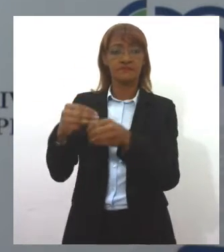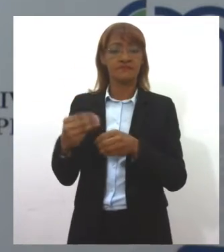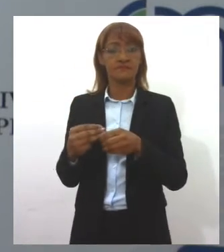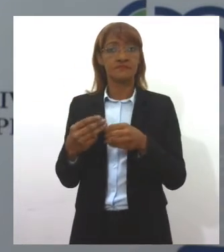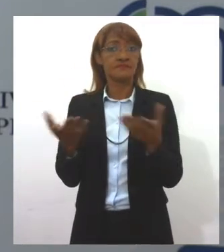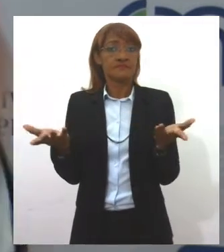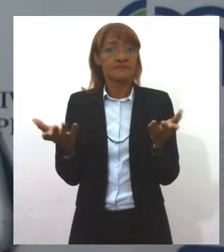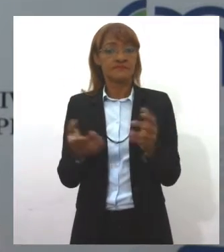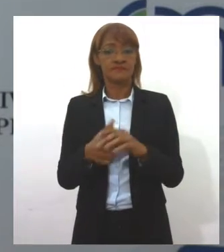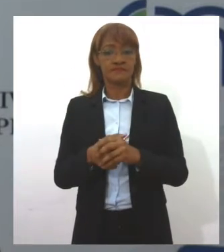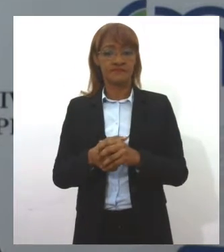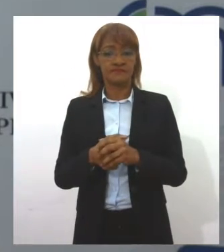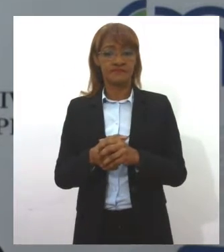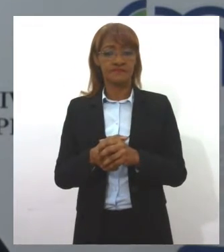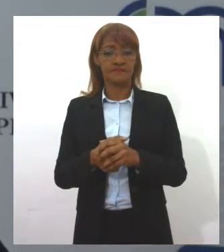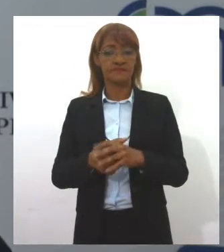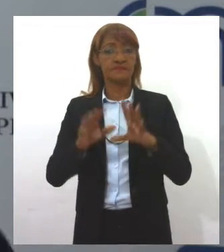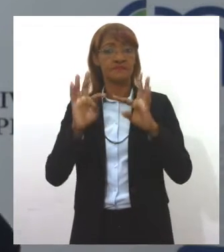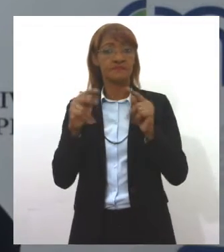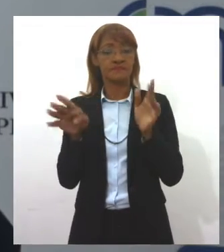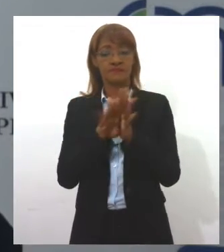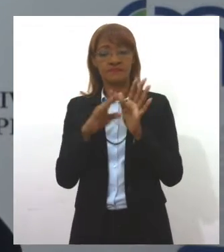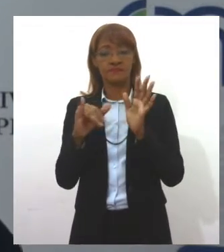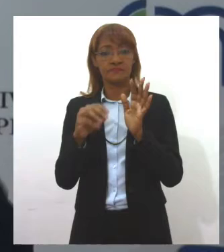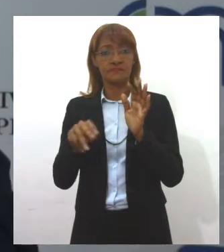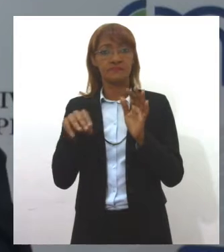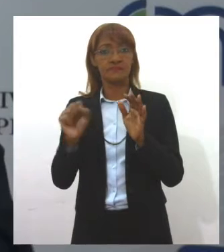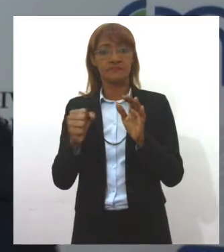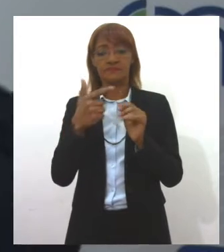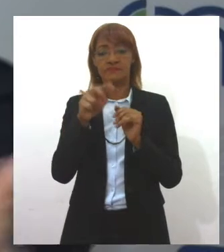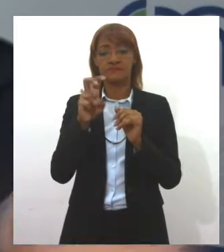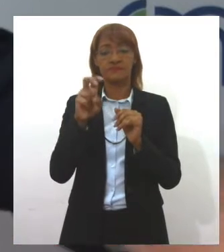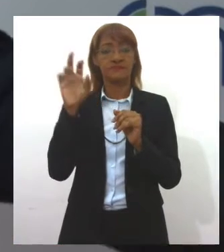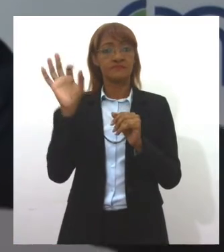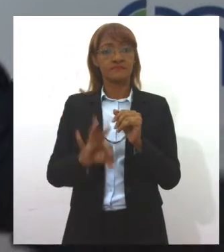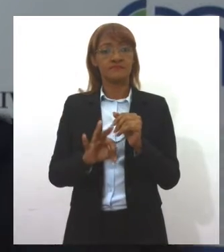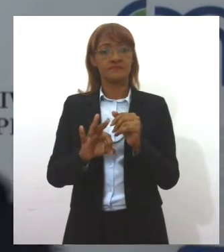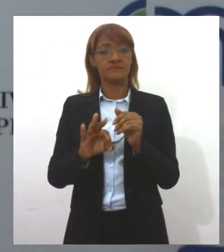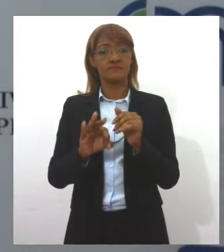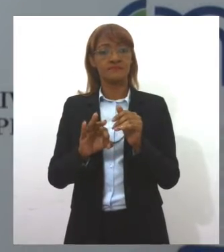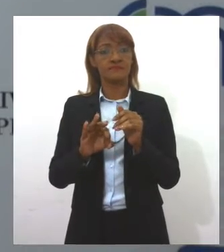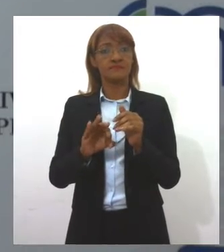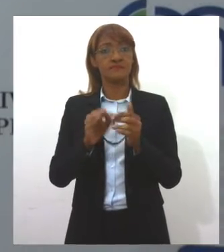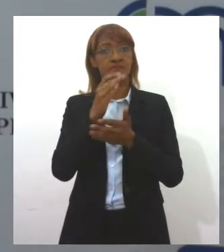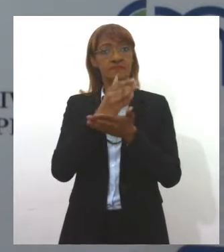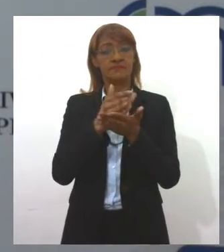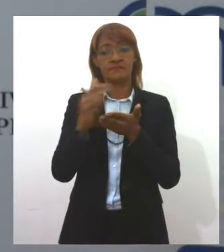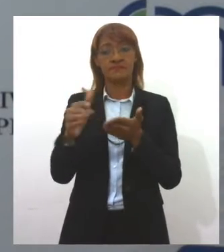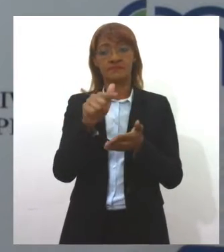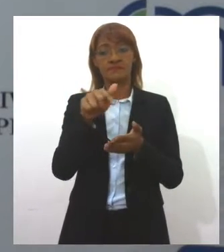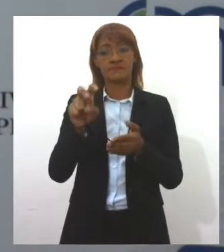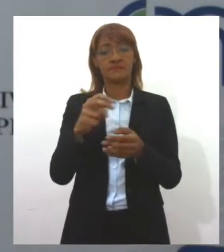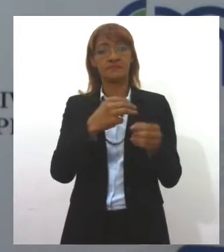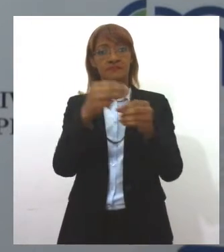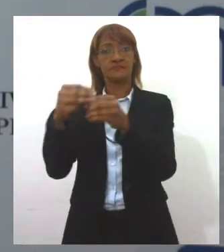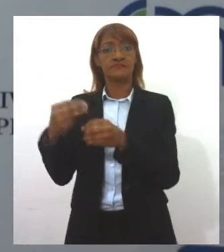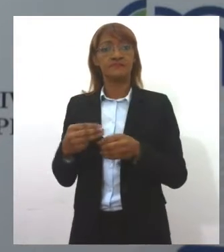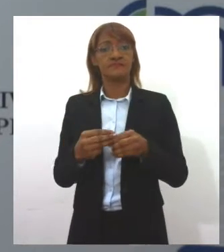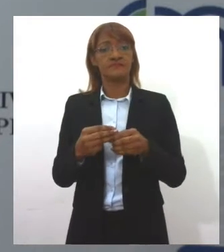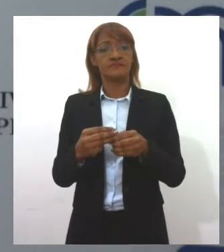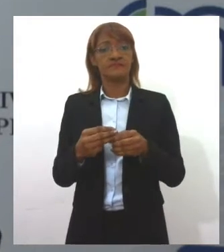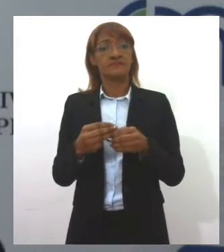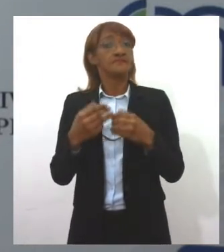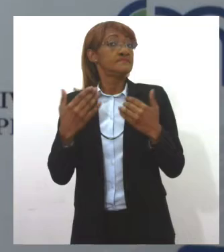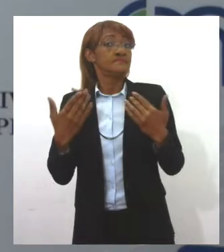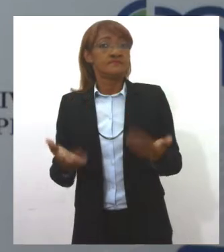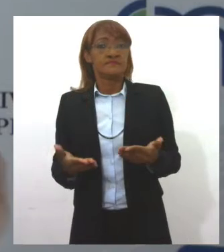É a repartição. Tudo que entra de CMS, 25%, é dividido com 75 municípios do Estado de Sergipe. Então